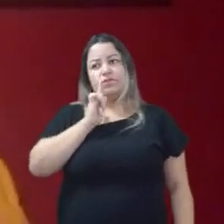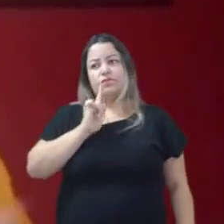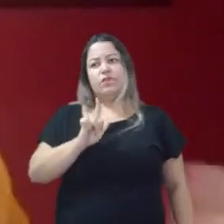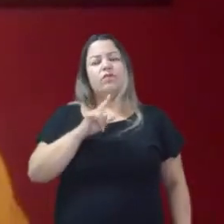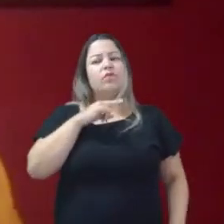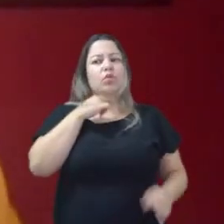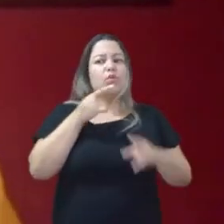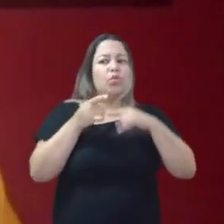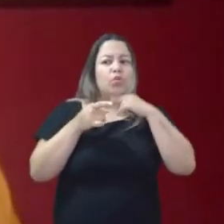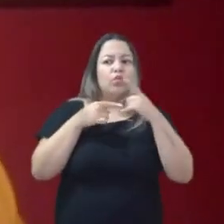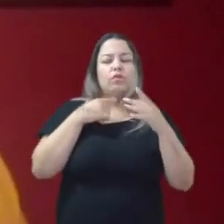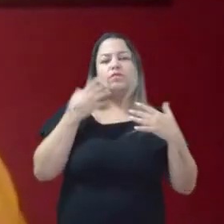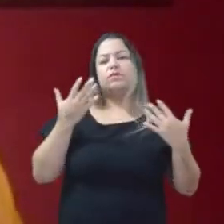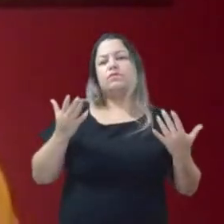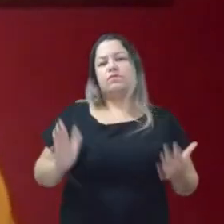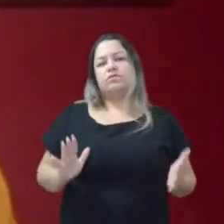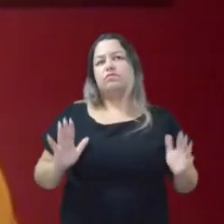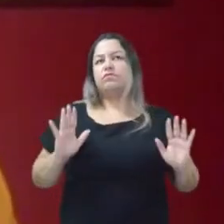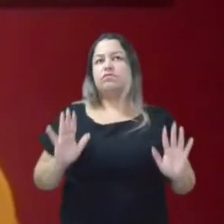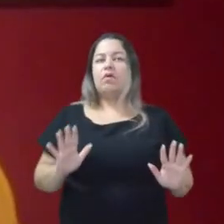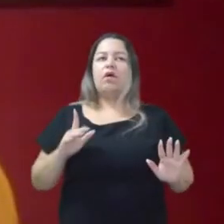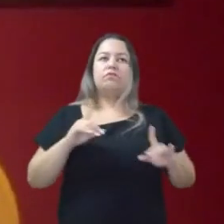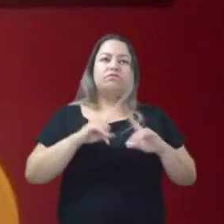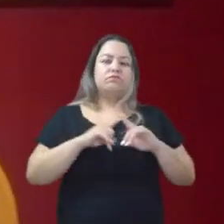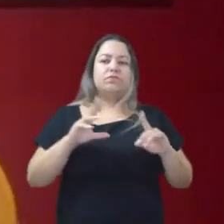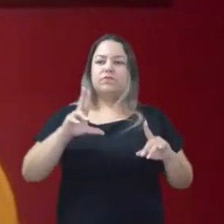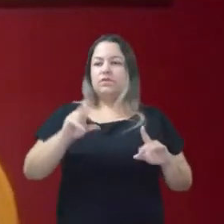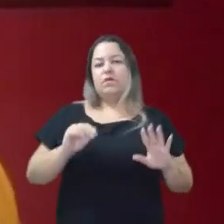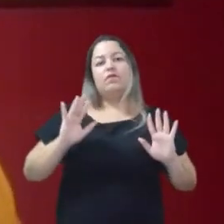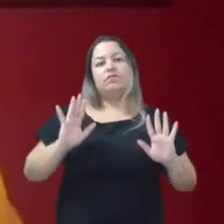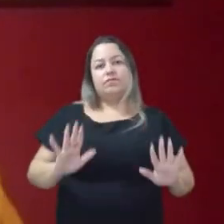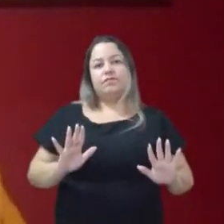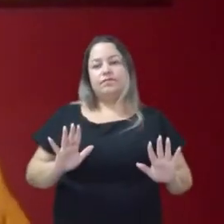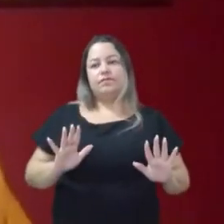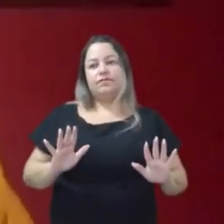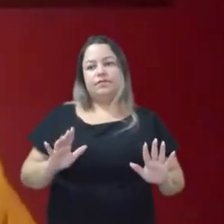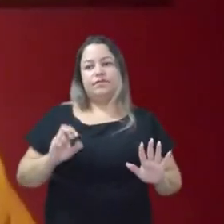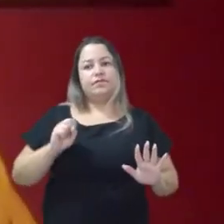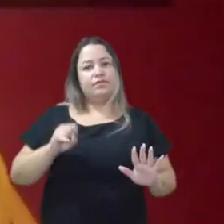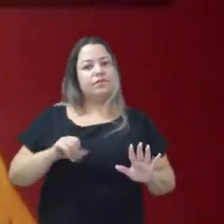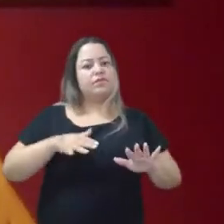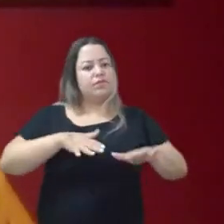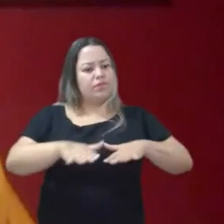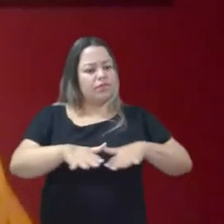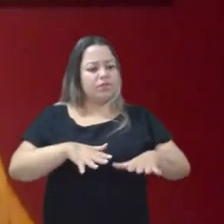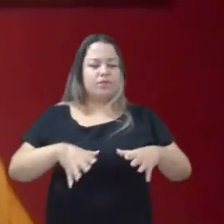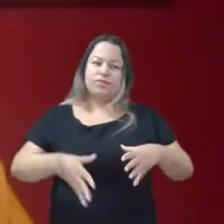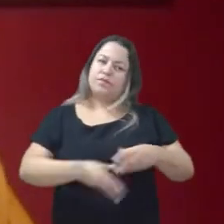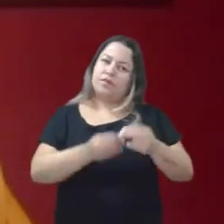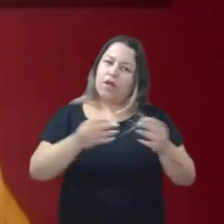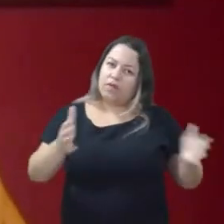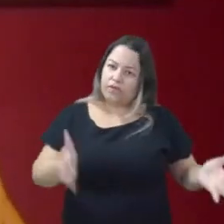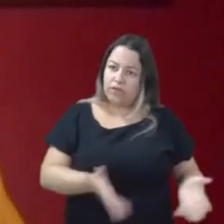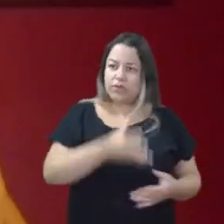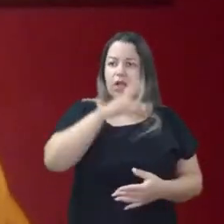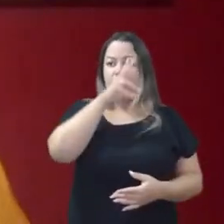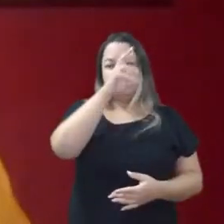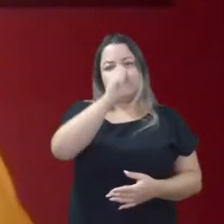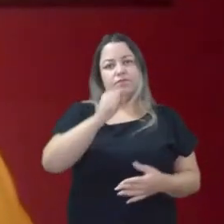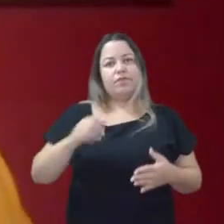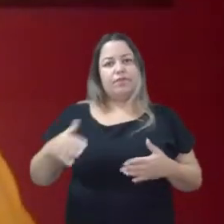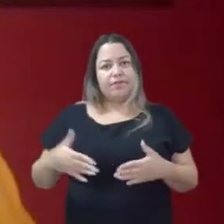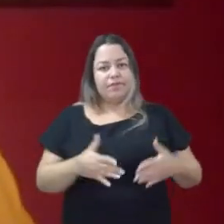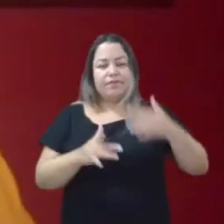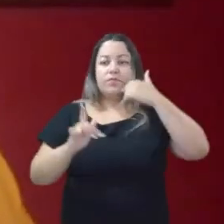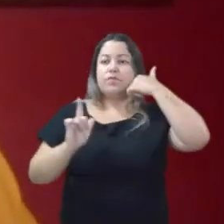dúvida. Ah, porque não foi nós, porque... Não, gente. Se agrega, se mobiliza, se fortalece a nossa caminhada, nós